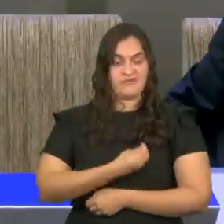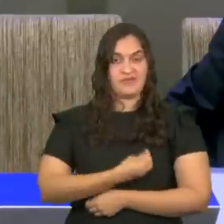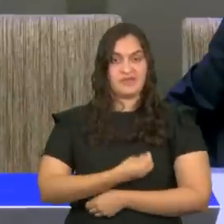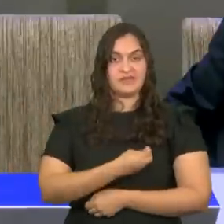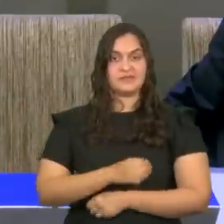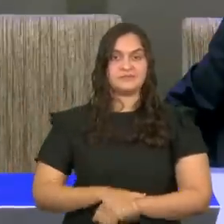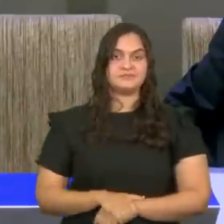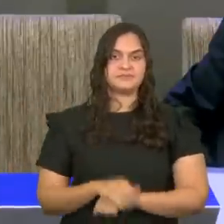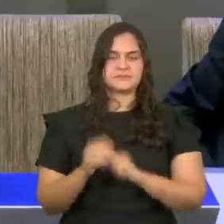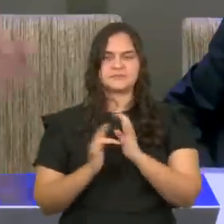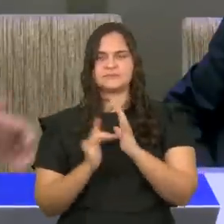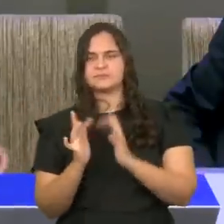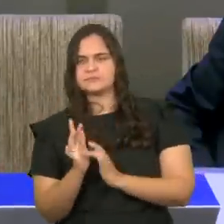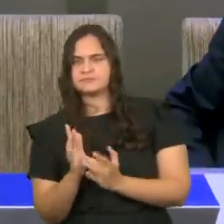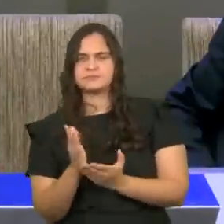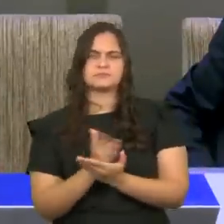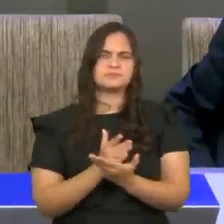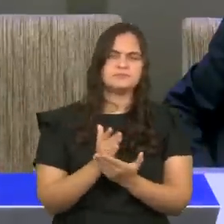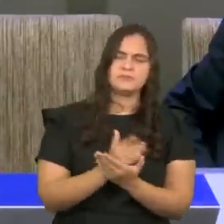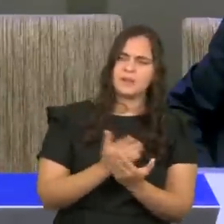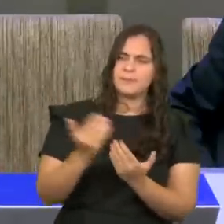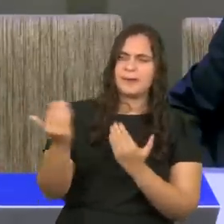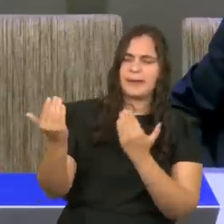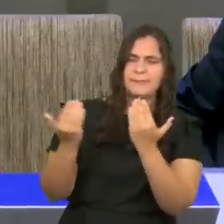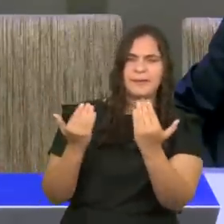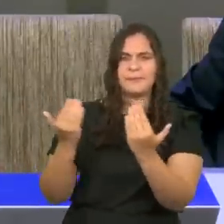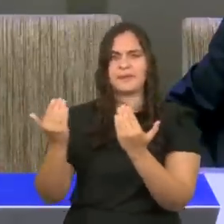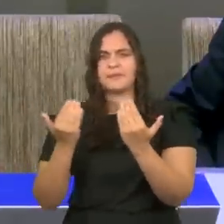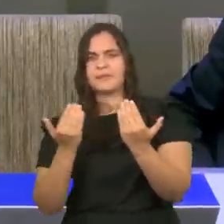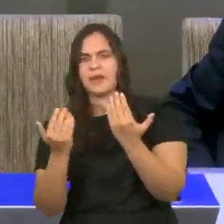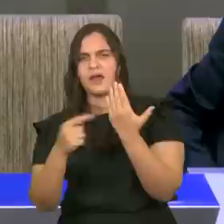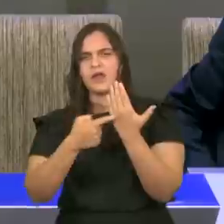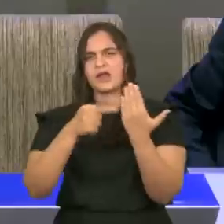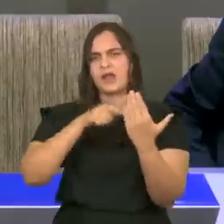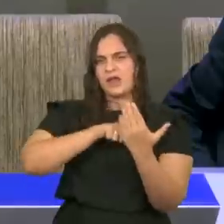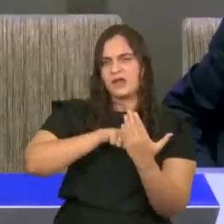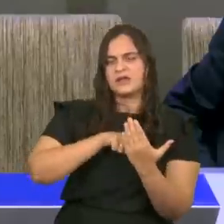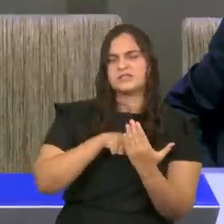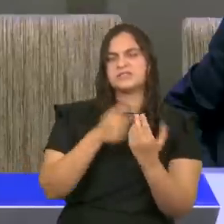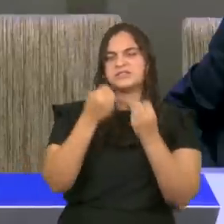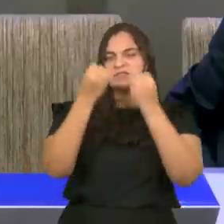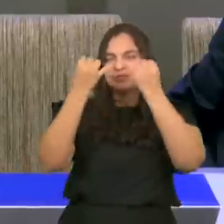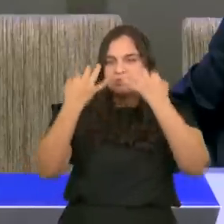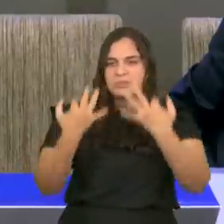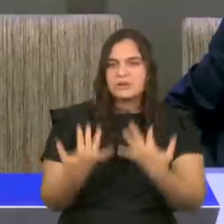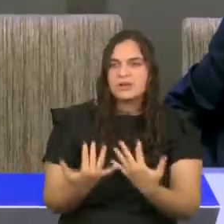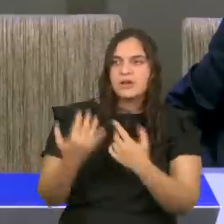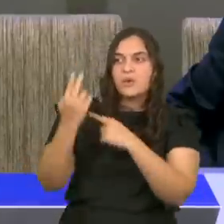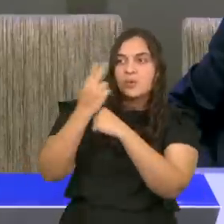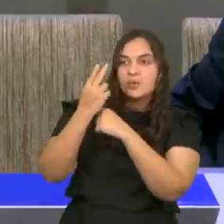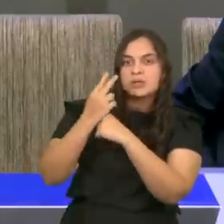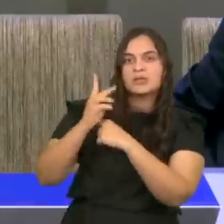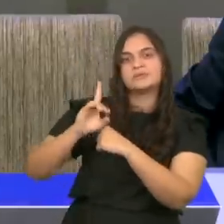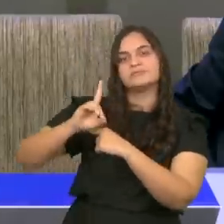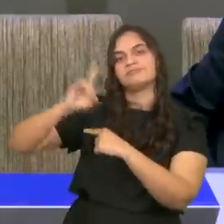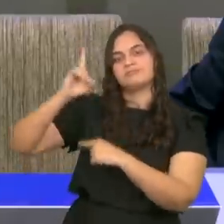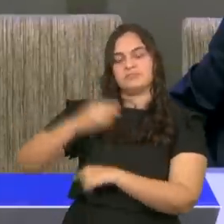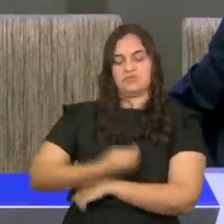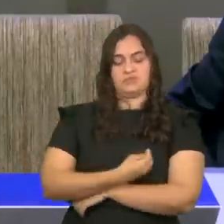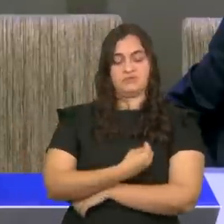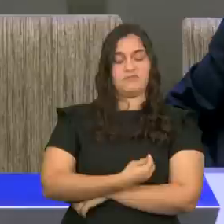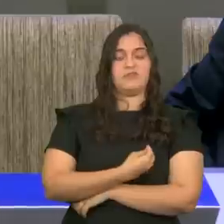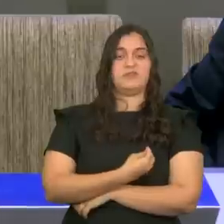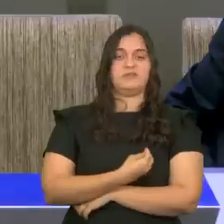algumas analogias para explicar o cuidado de Deus pela nossa vida.